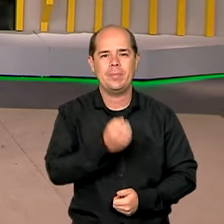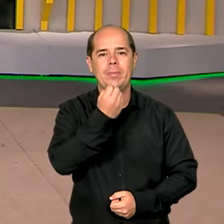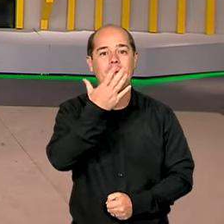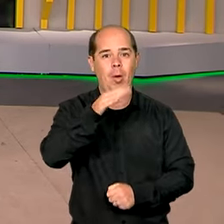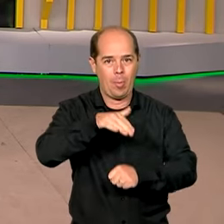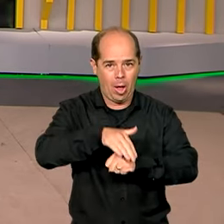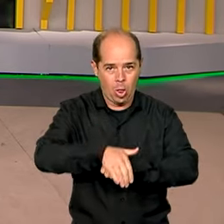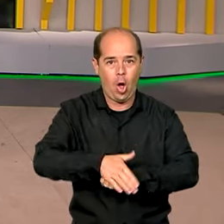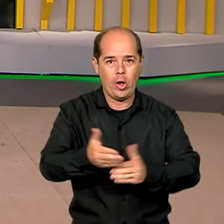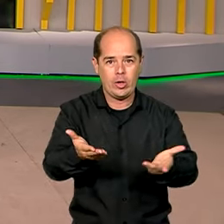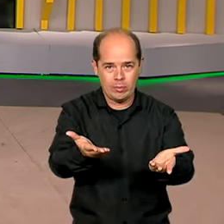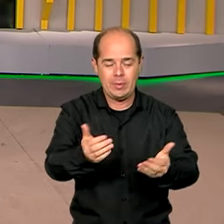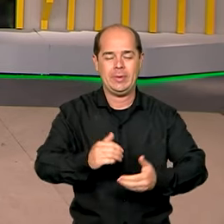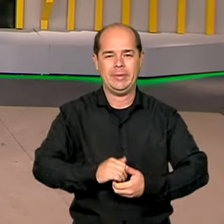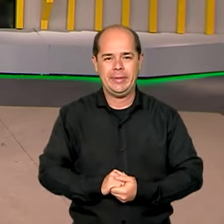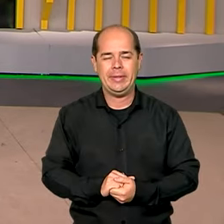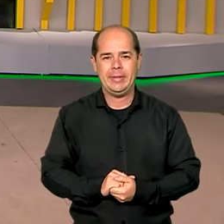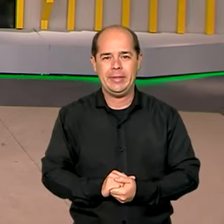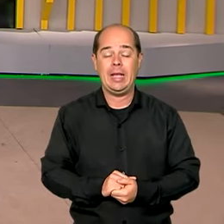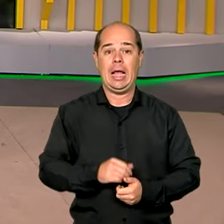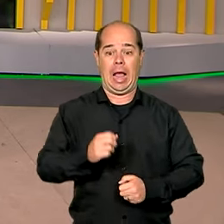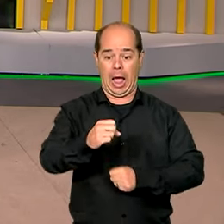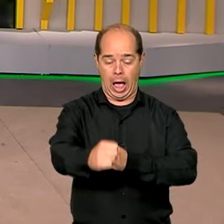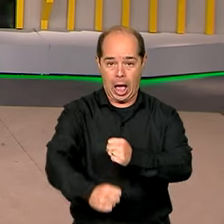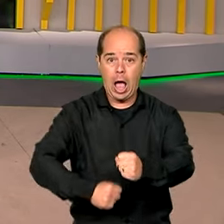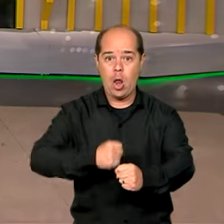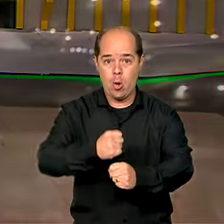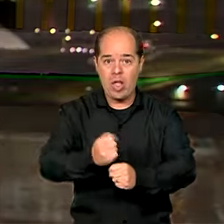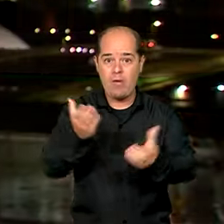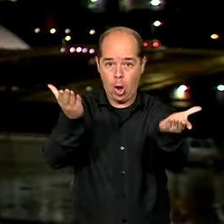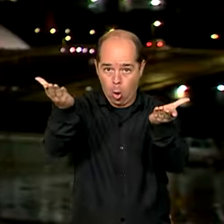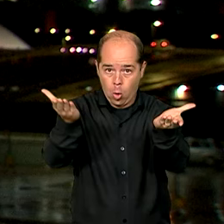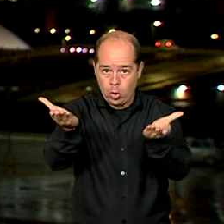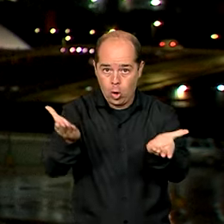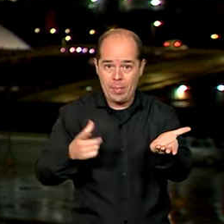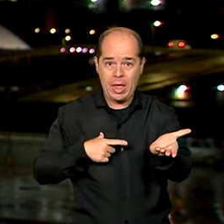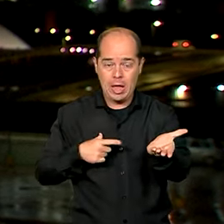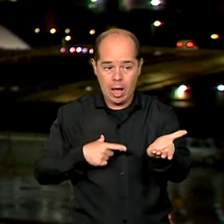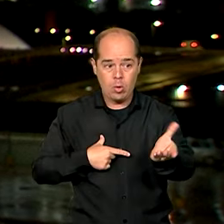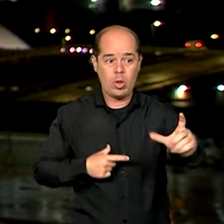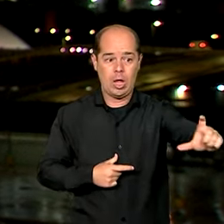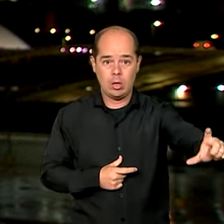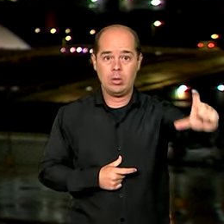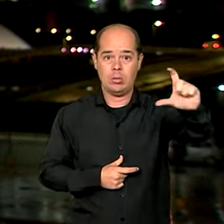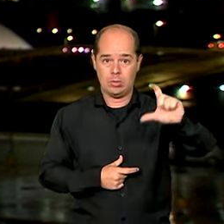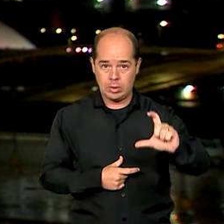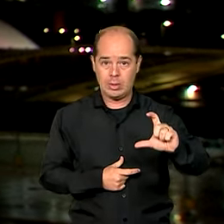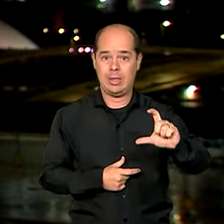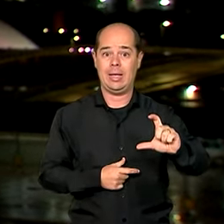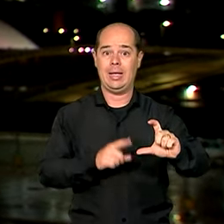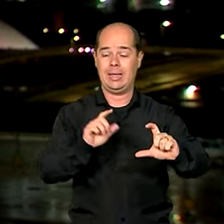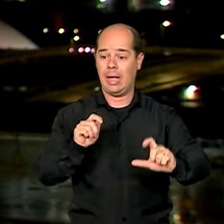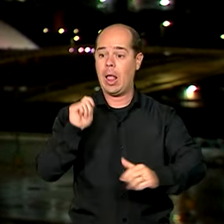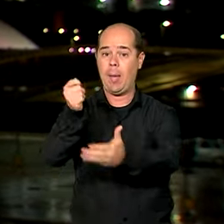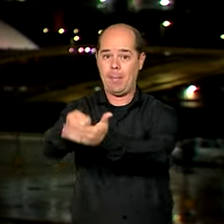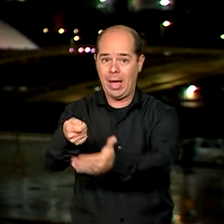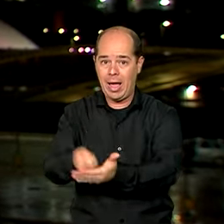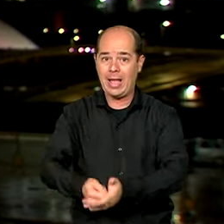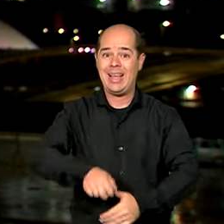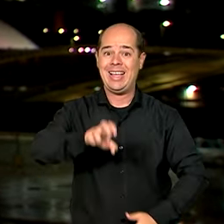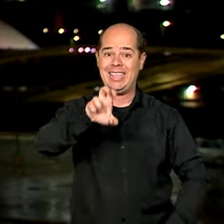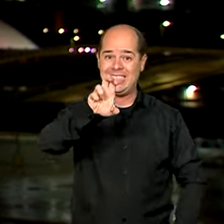você que nos assiste. O orçamento da União para o ano que vem terá receitas e despesas de R$ 5,5 trilhões.